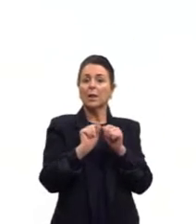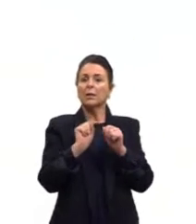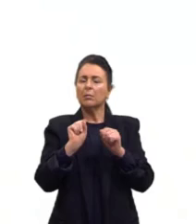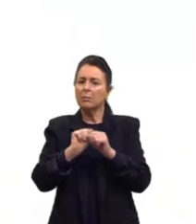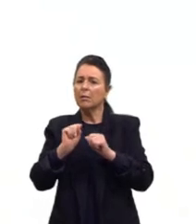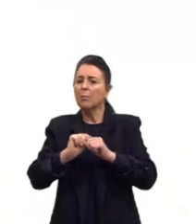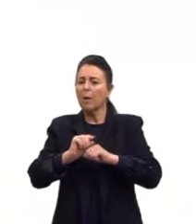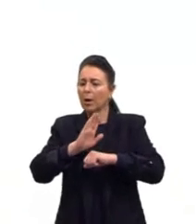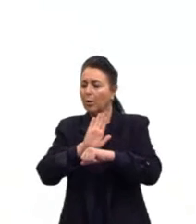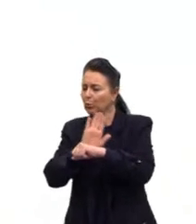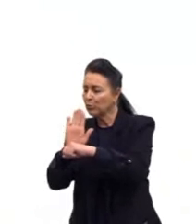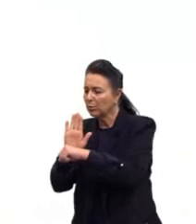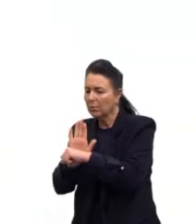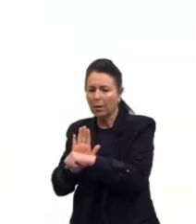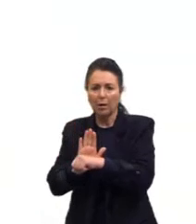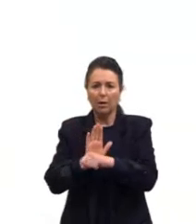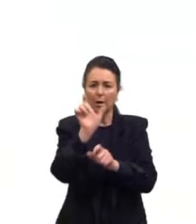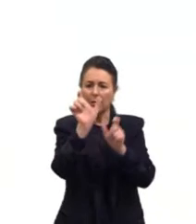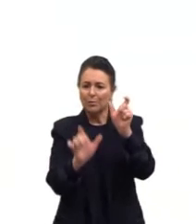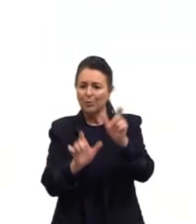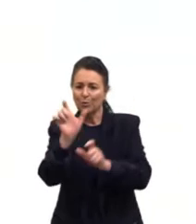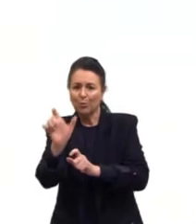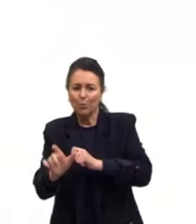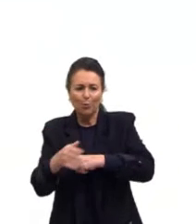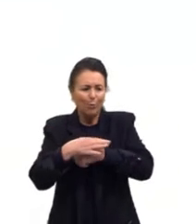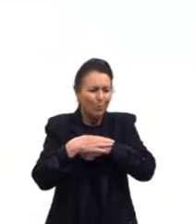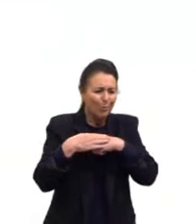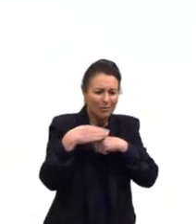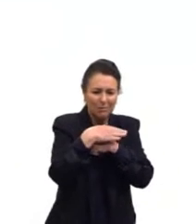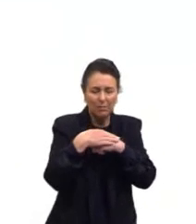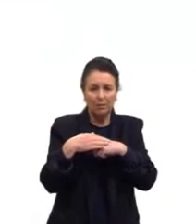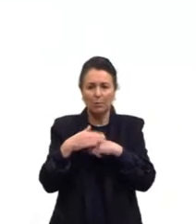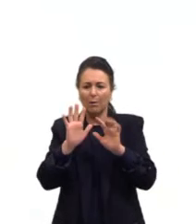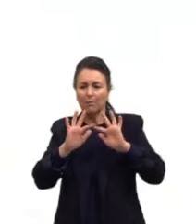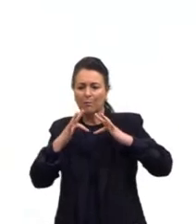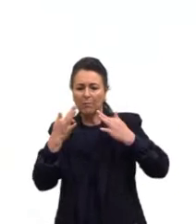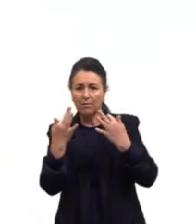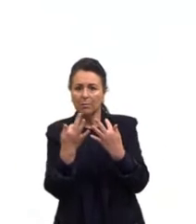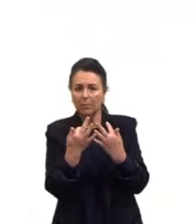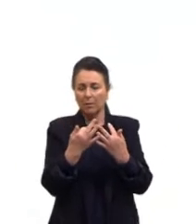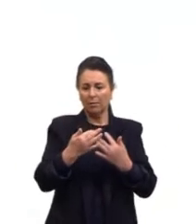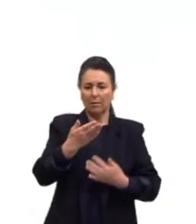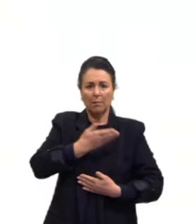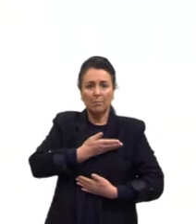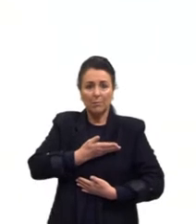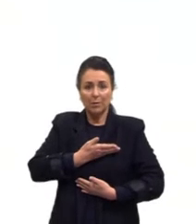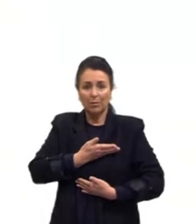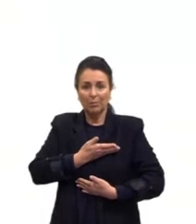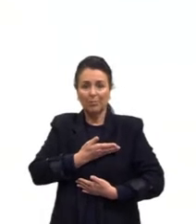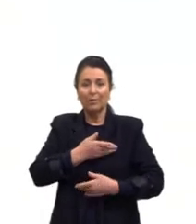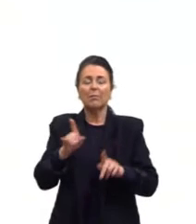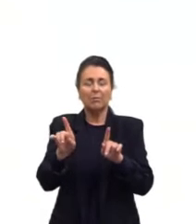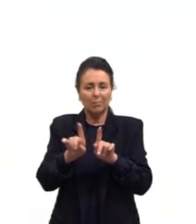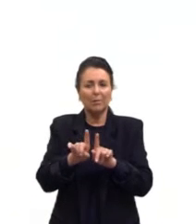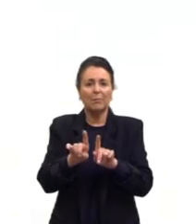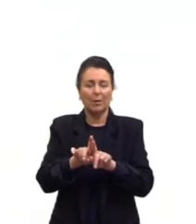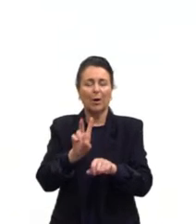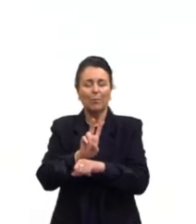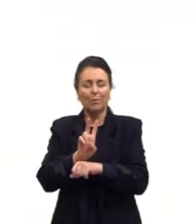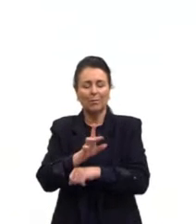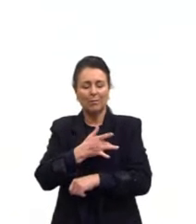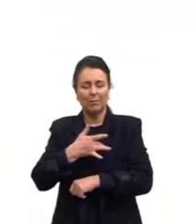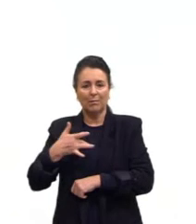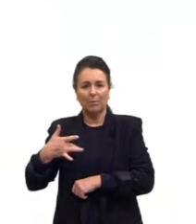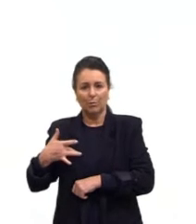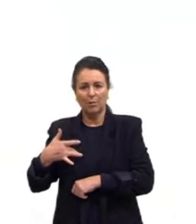pessoas queridas. Às vezes, a gente não dá prioridade, né? Para a família, por exemplo, amigos. Então, dedicar mais momentos